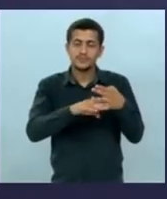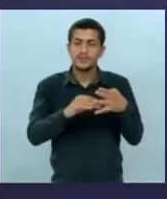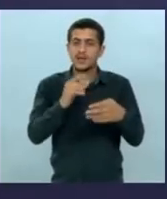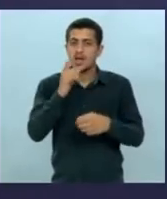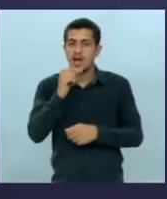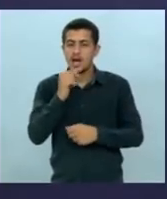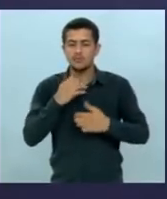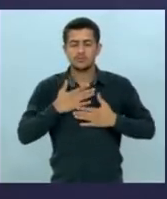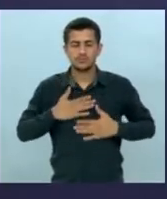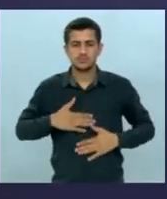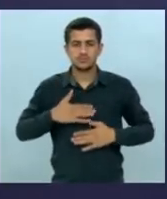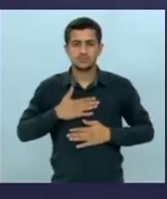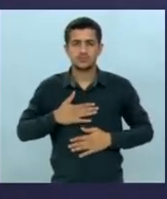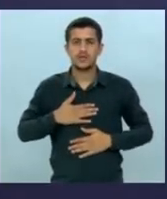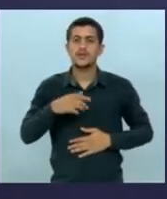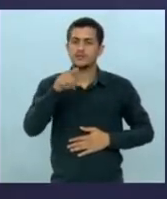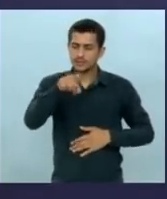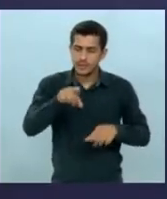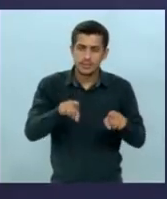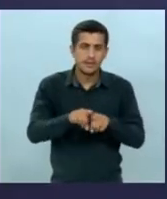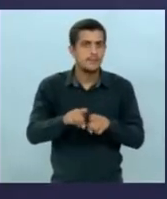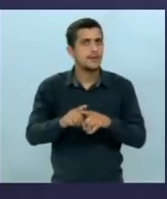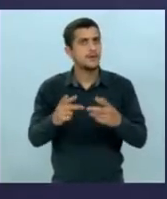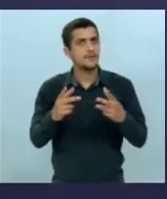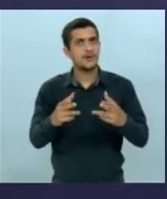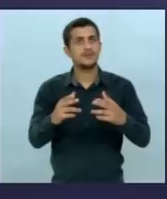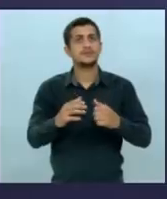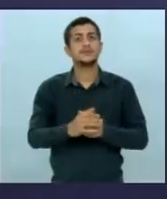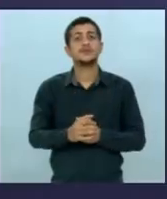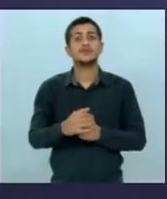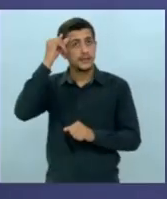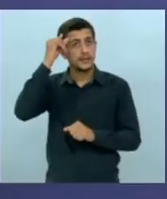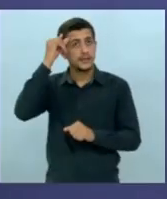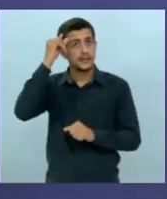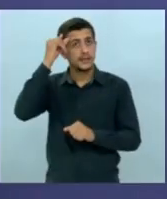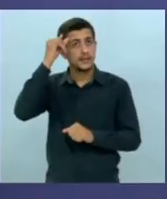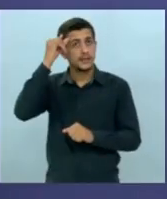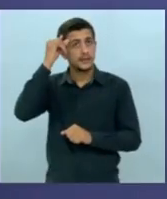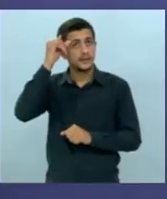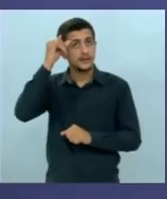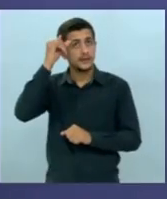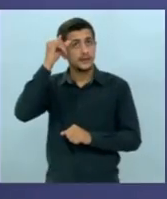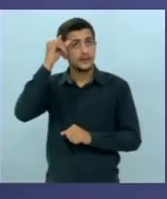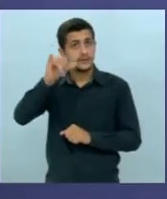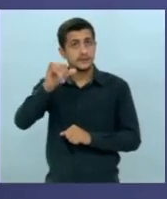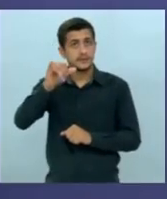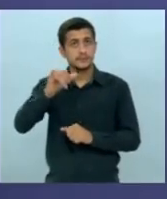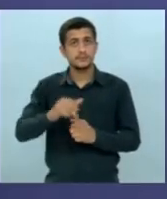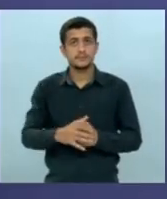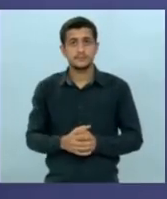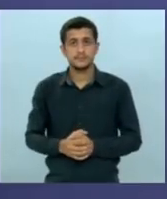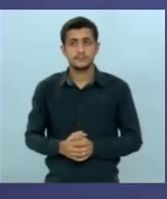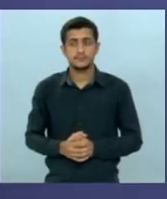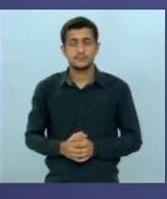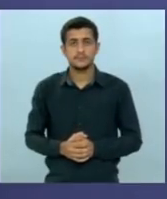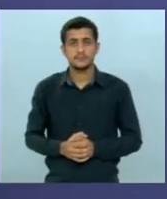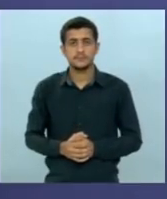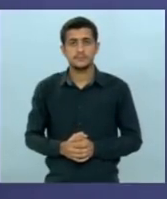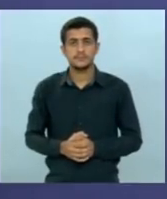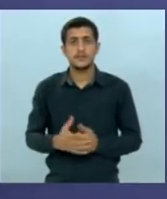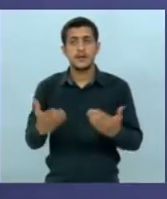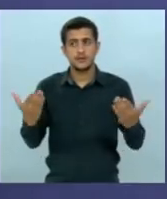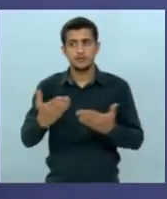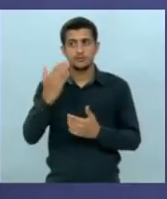descansar vocês de casa podem fazer o mesmo a seguir nós teremos mais uma rodada combate como ficou definido no sorteio o candidato